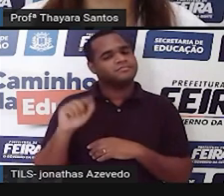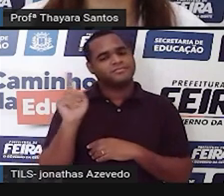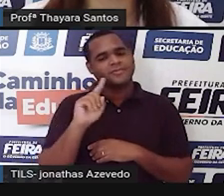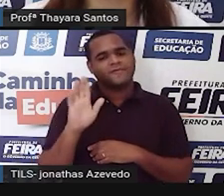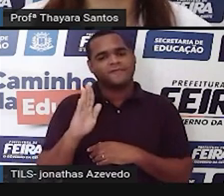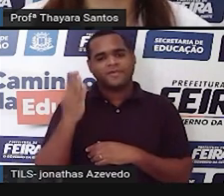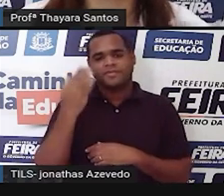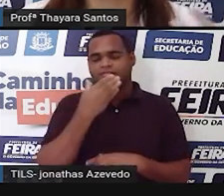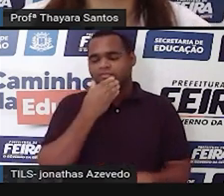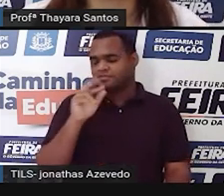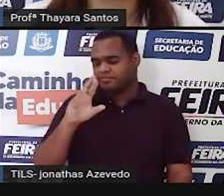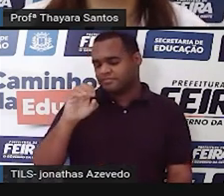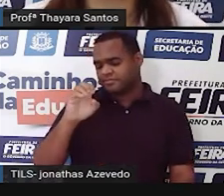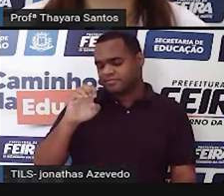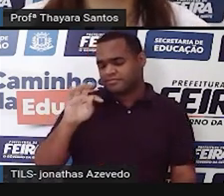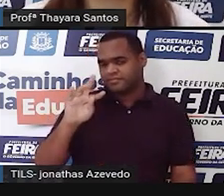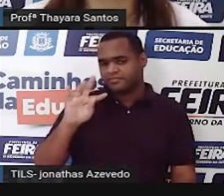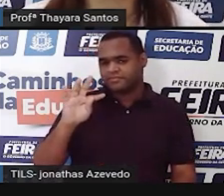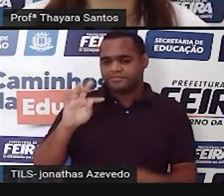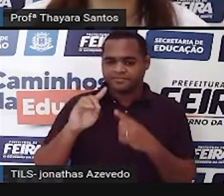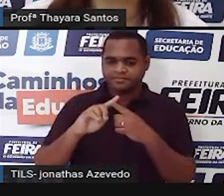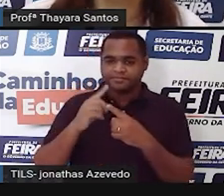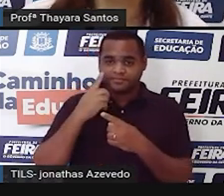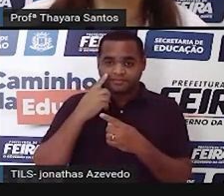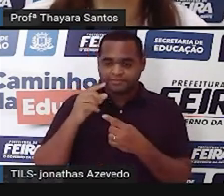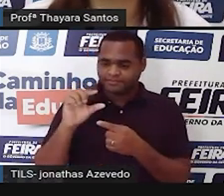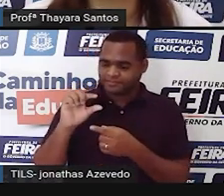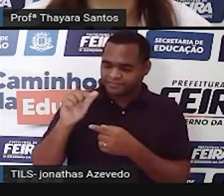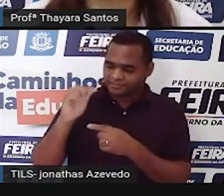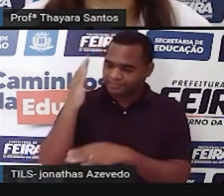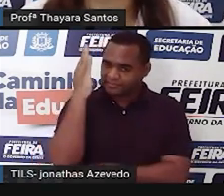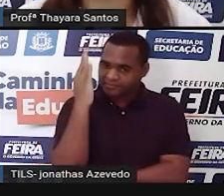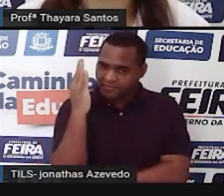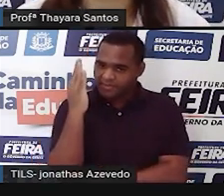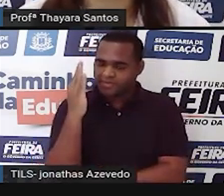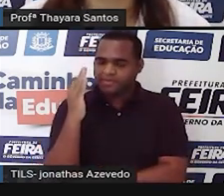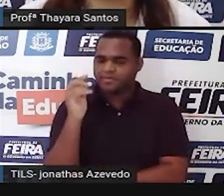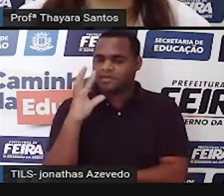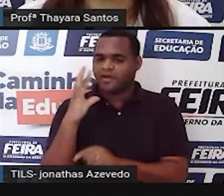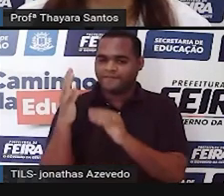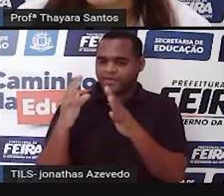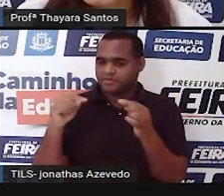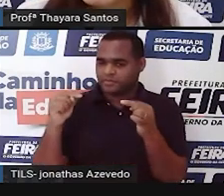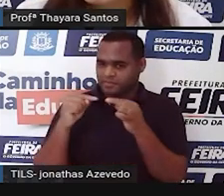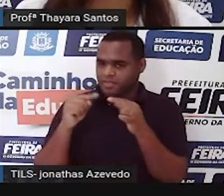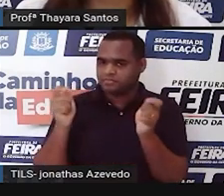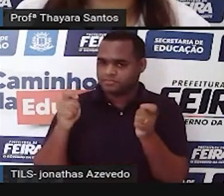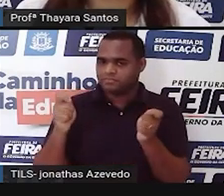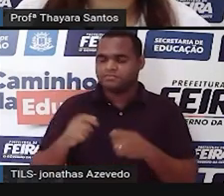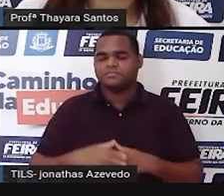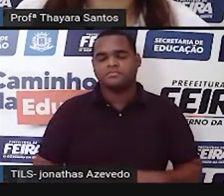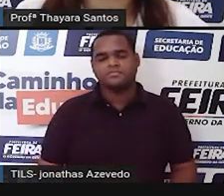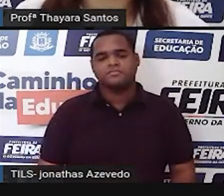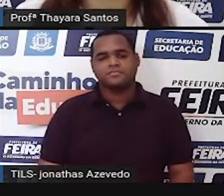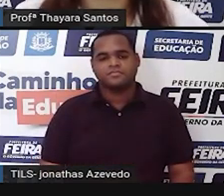Robert Ruh observou essas primeiras células com uma amostra de cortiça, que é um vegetal, né? A casca é de uma árvore, é madeira.